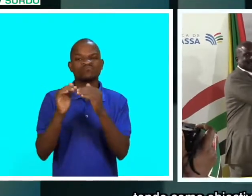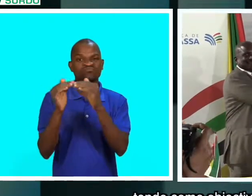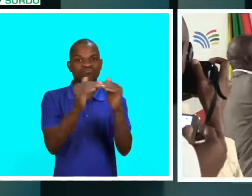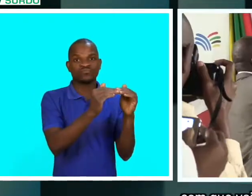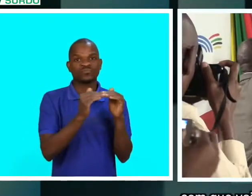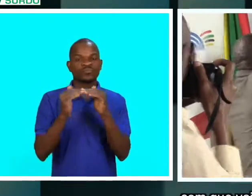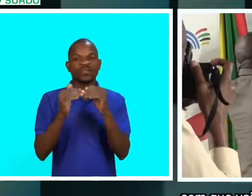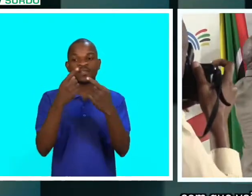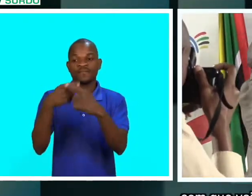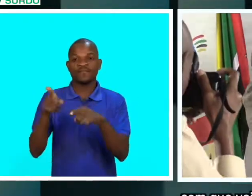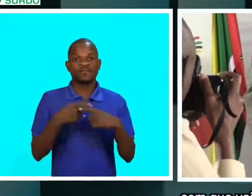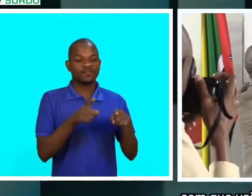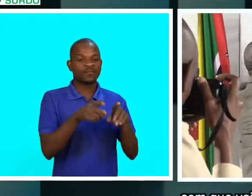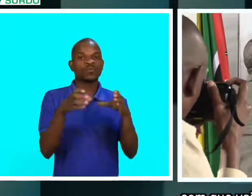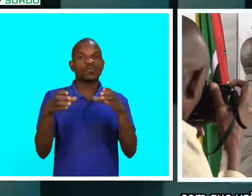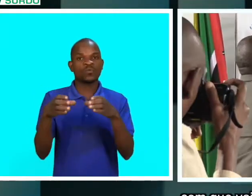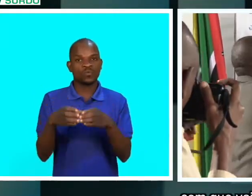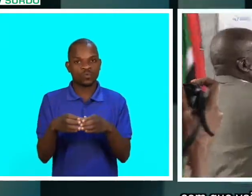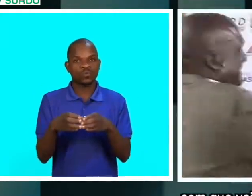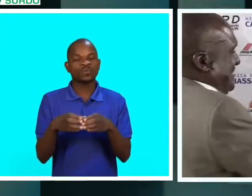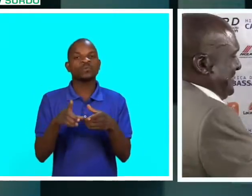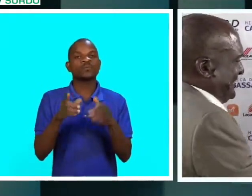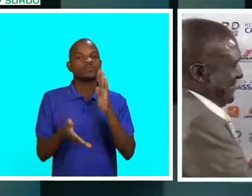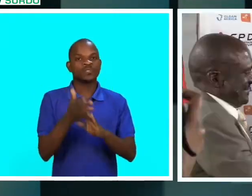transversal nos diversos escalões com que vai trabalhar.